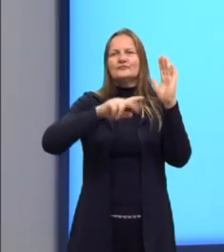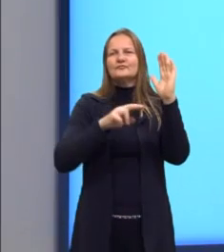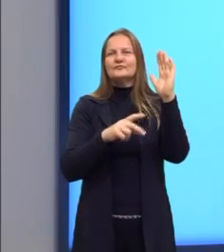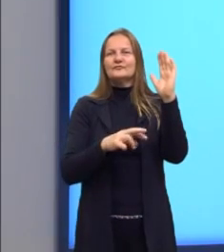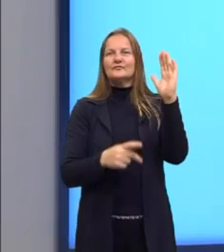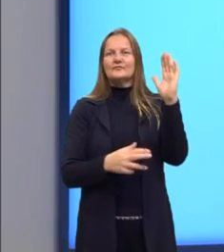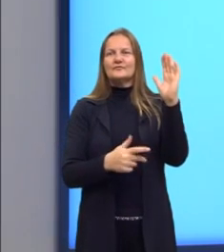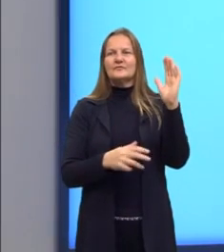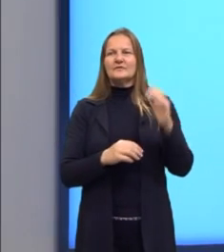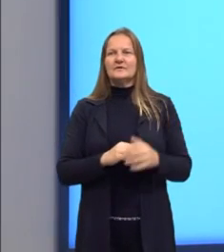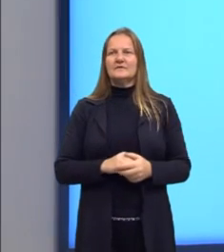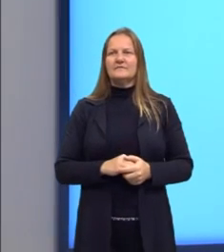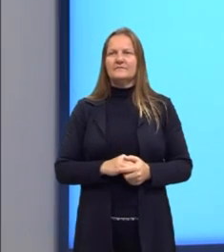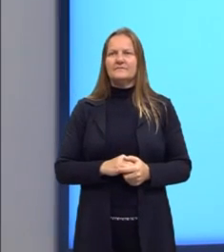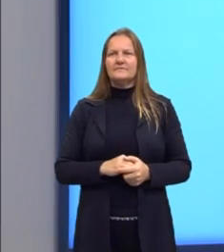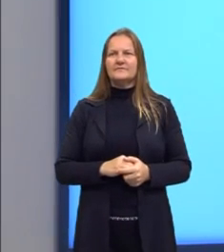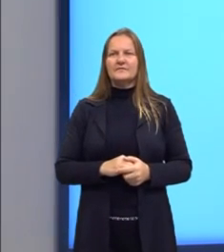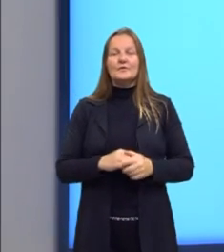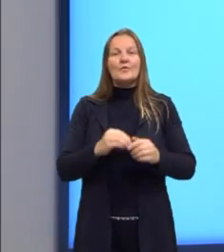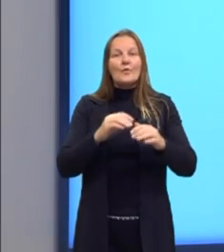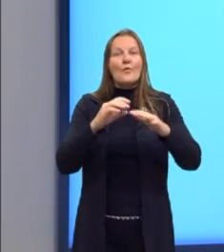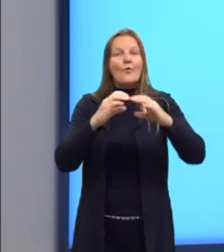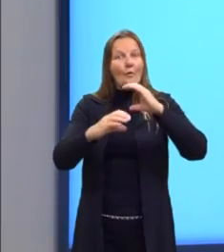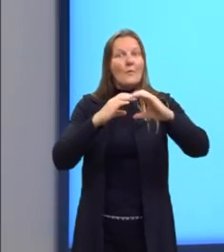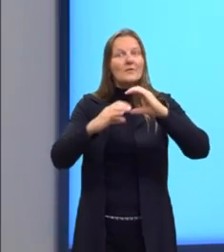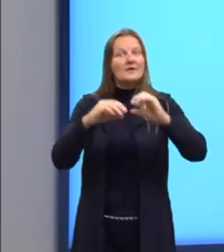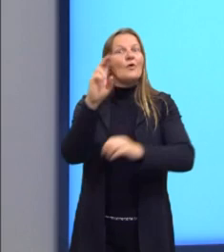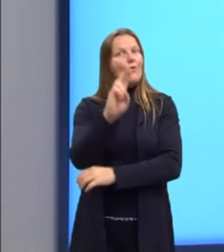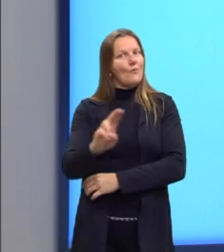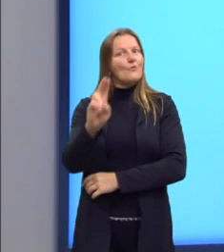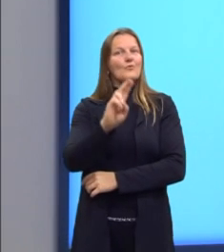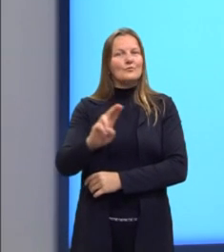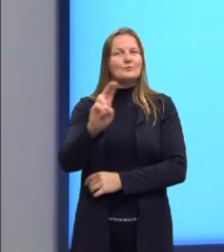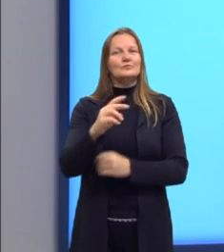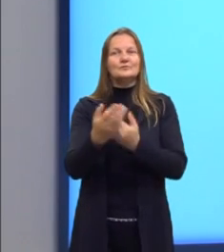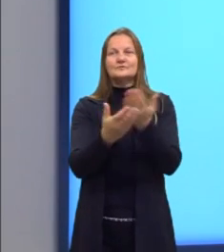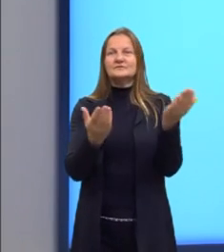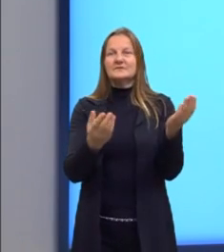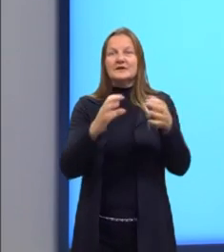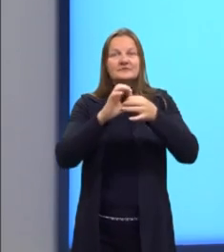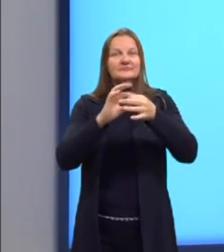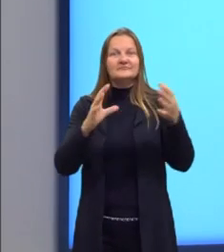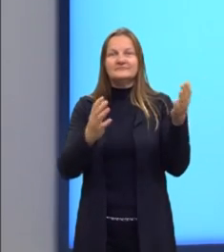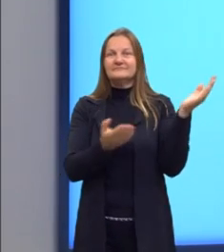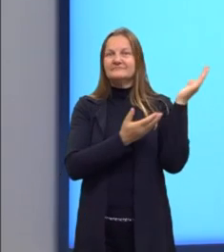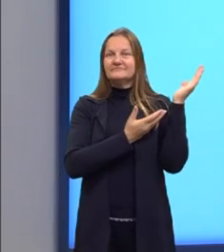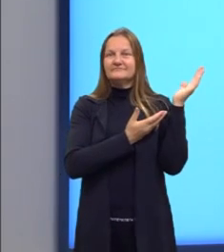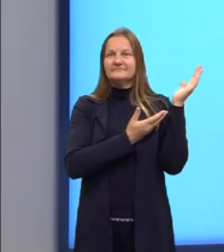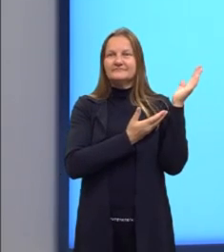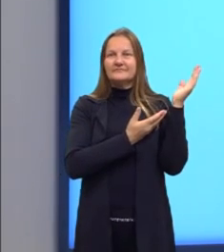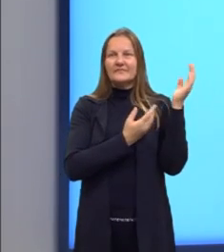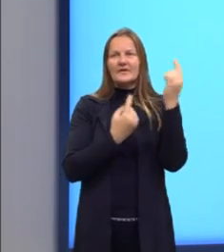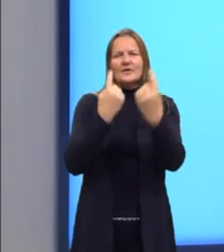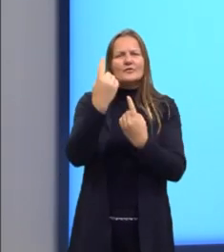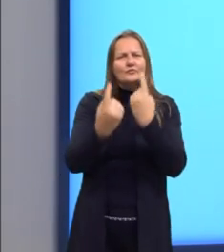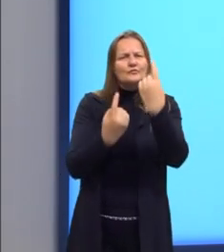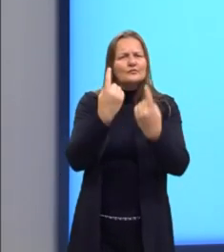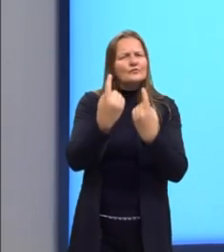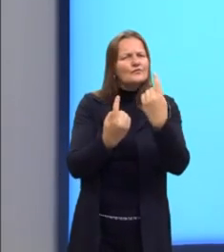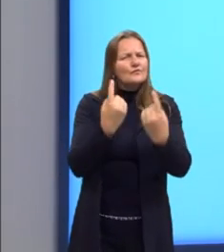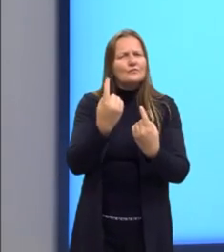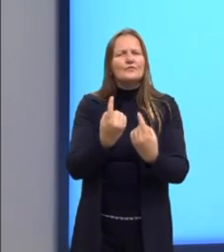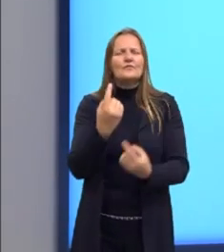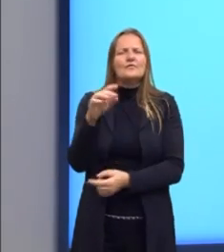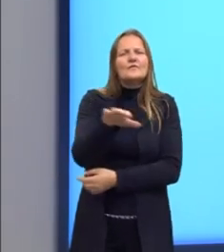vários, vários dos meios de comunicação que a gente tem hoje em dia. Talvez aí para a galerinha mais